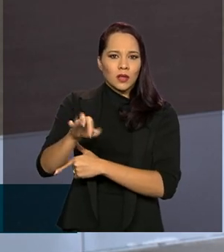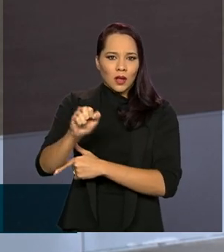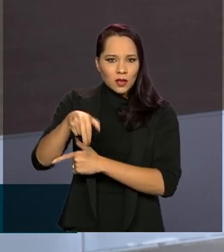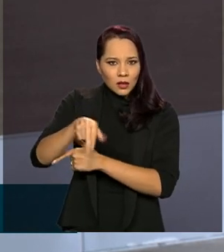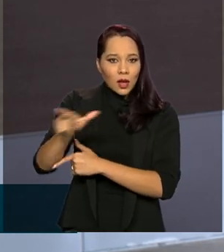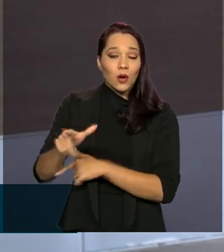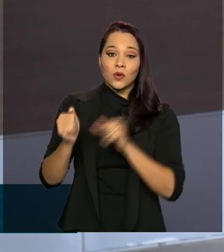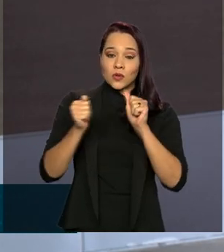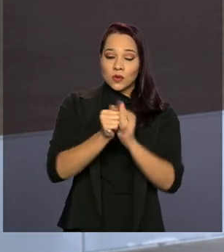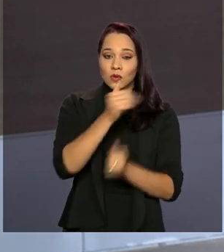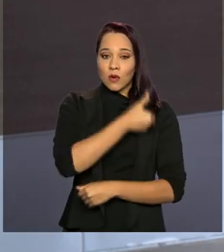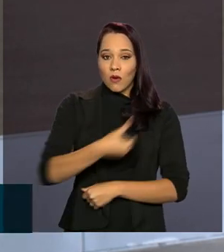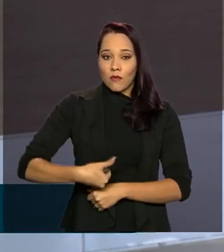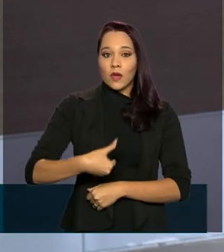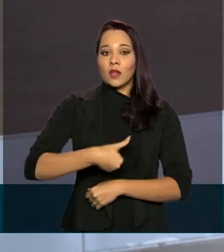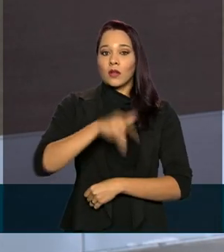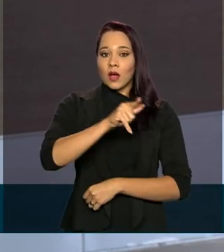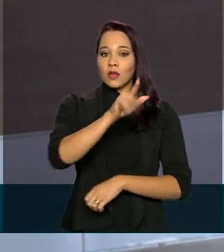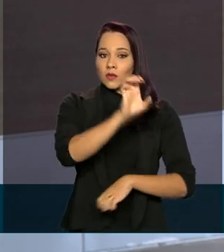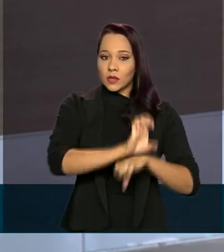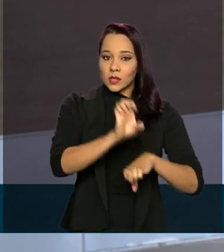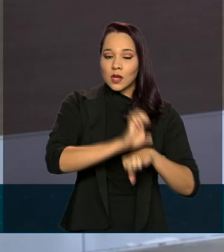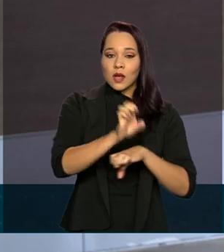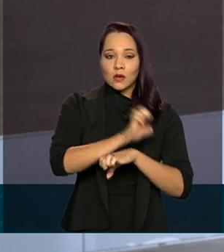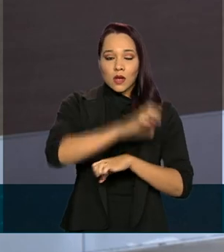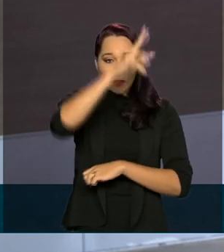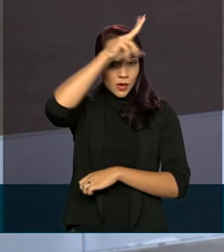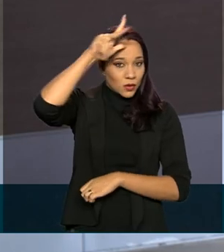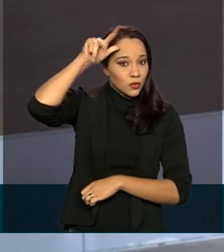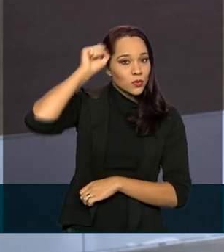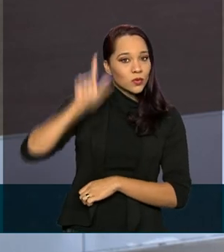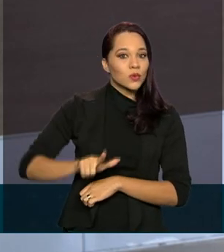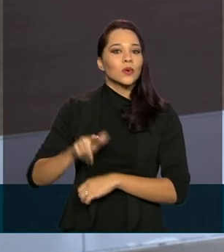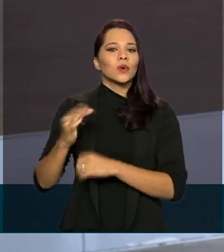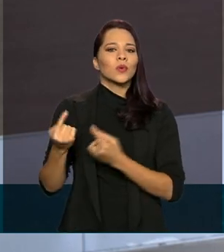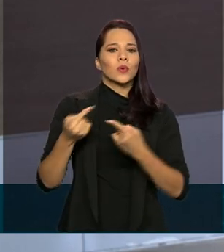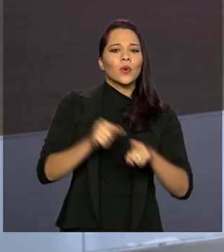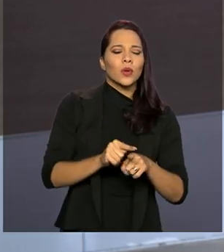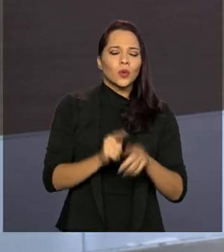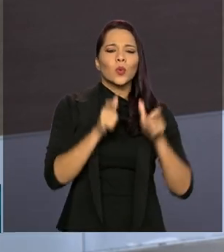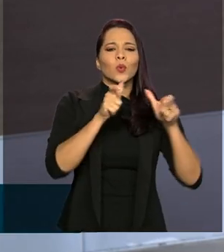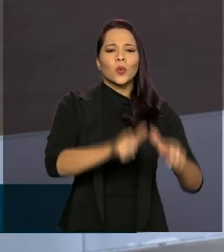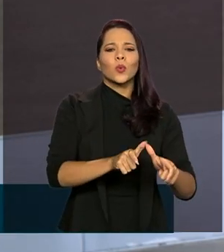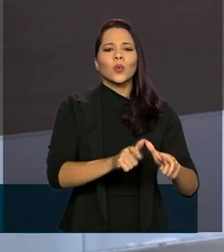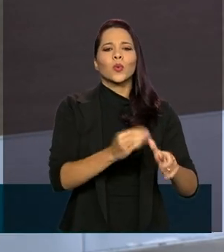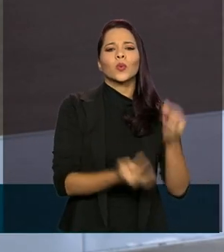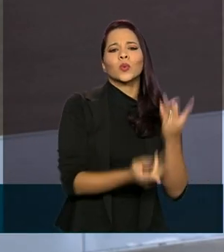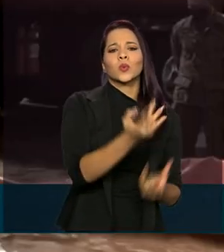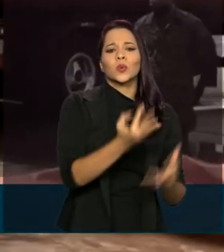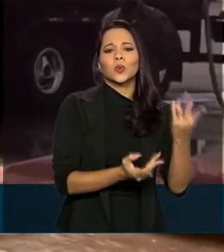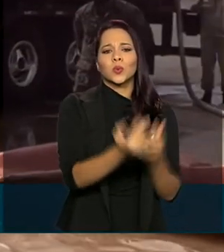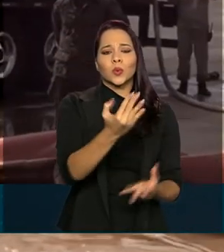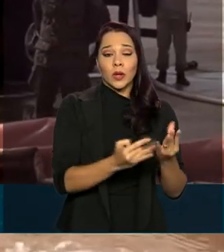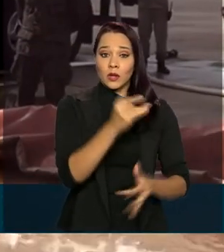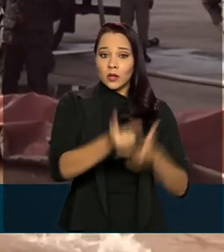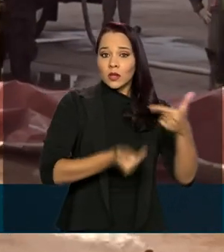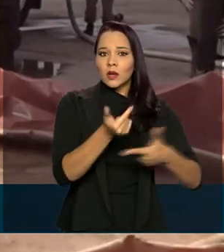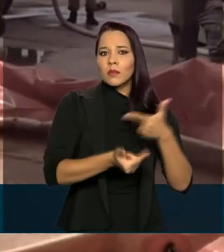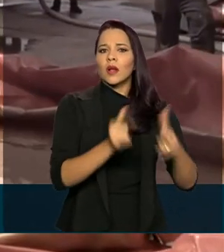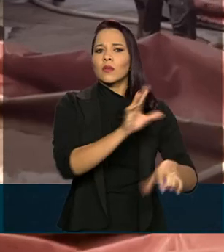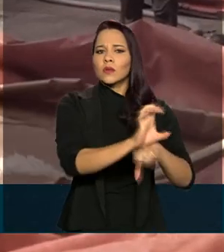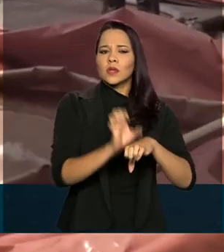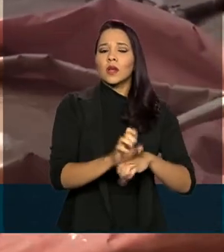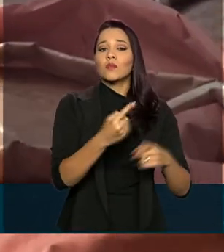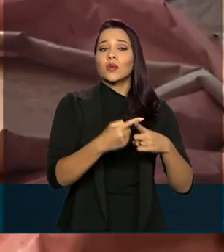o governo do estado de Mato Grosso do Sul, combate os focos de queimadas. Essa operação é feita no estado